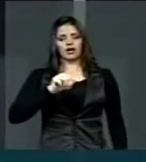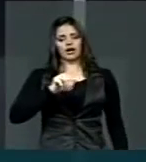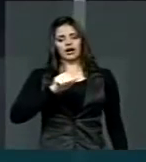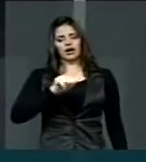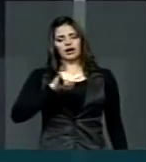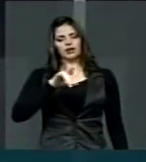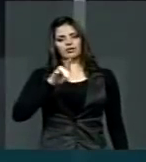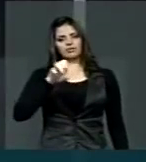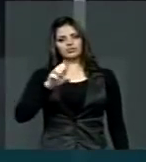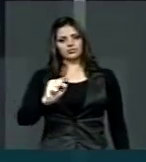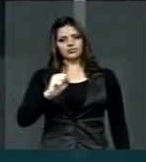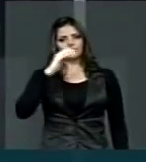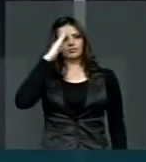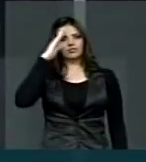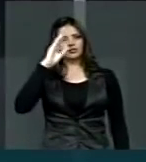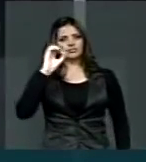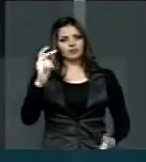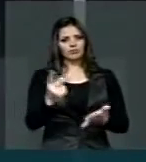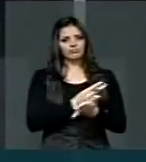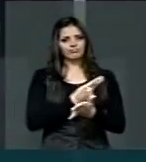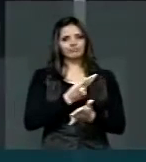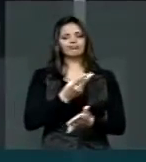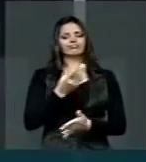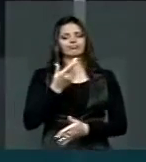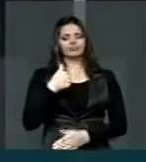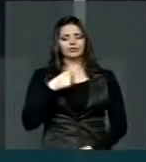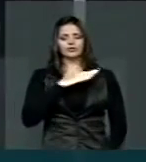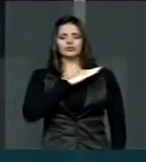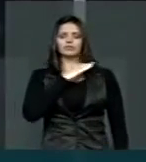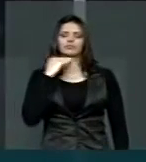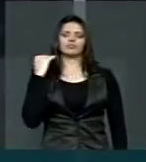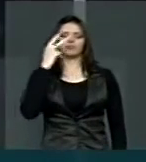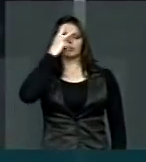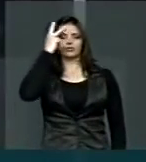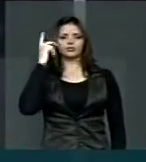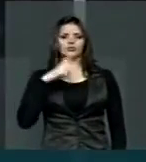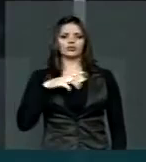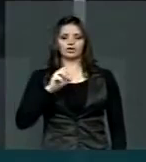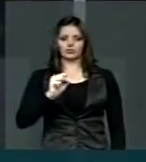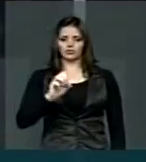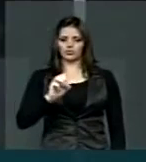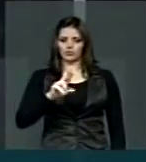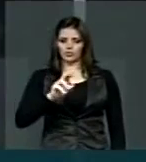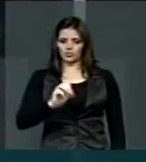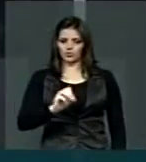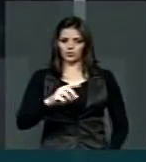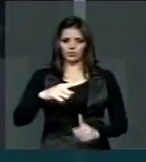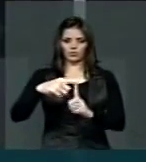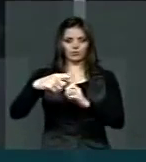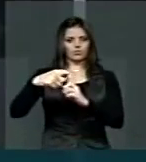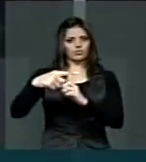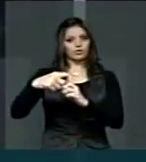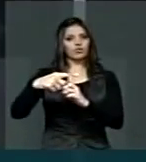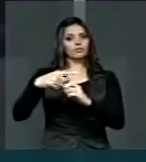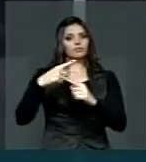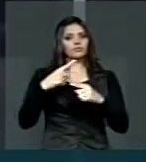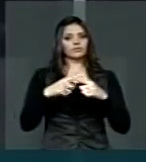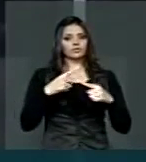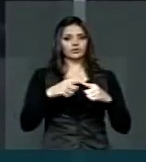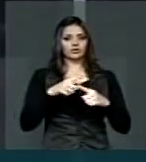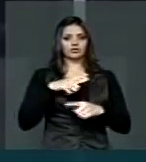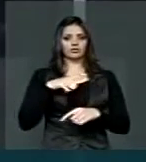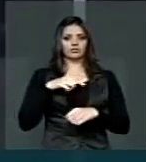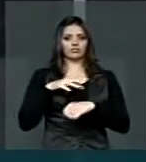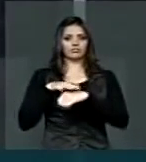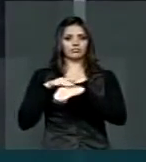causa de óbito nas pessoas soropositivo. Além disso, com o aparecimento de focos